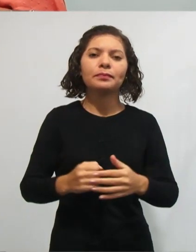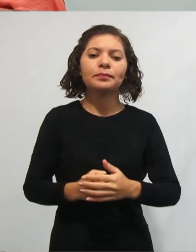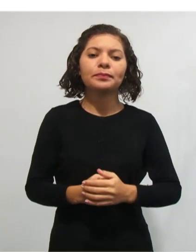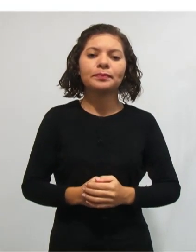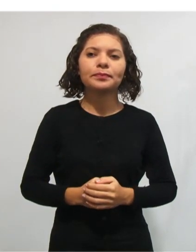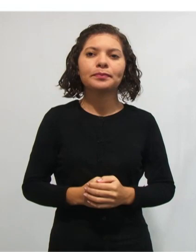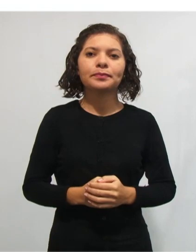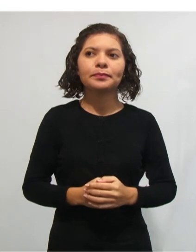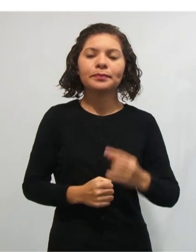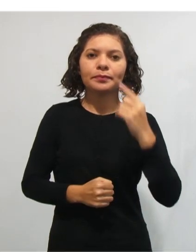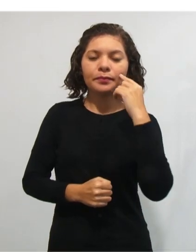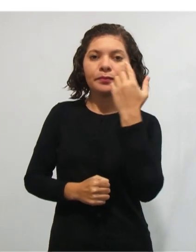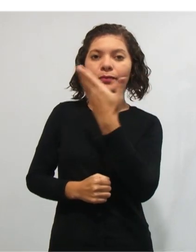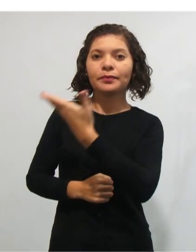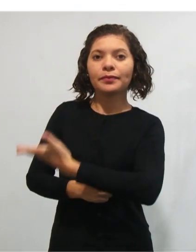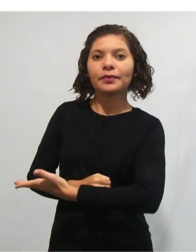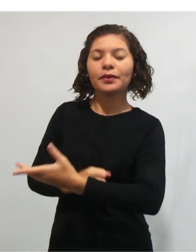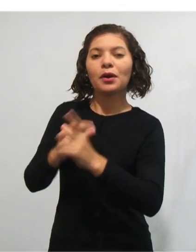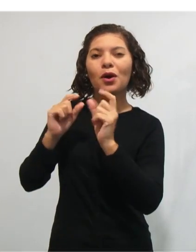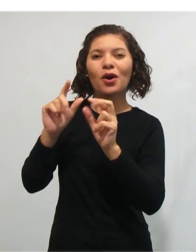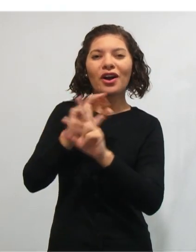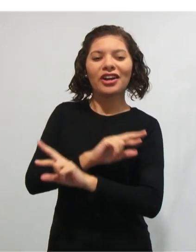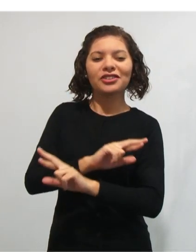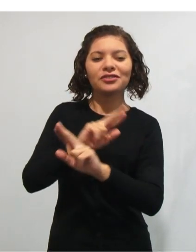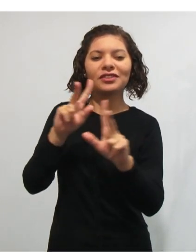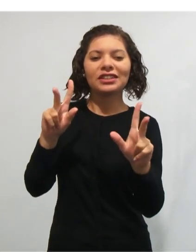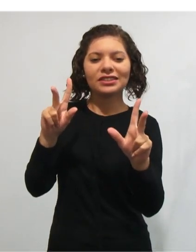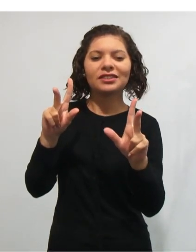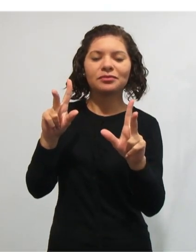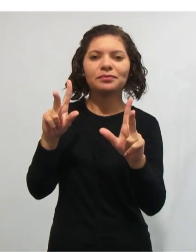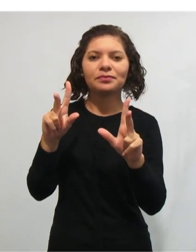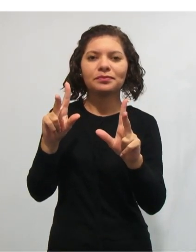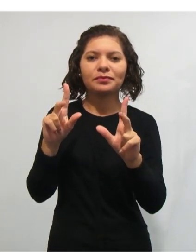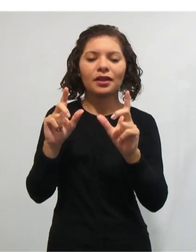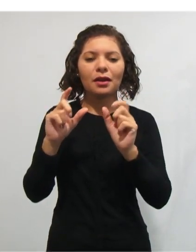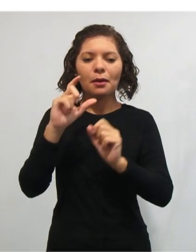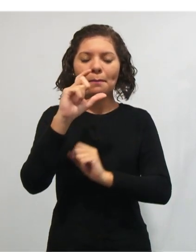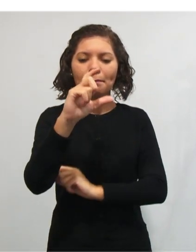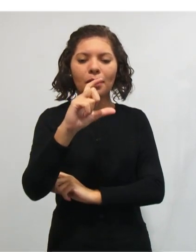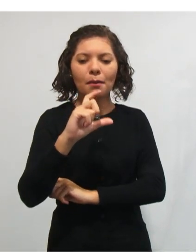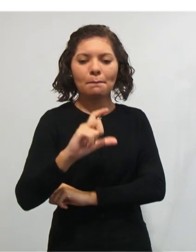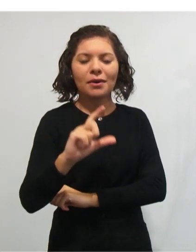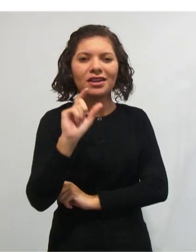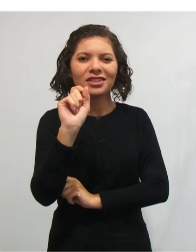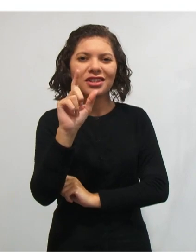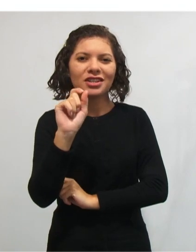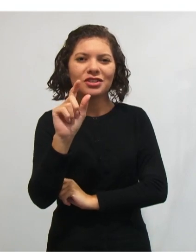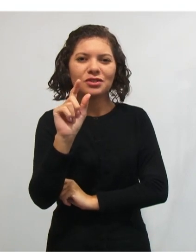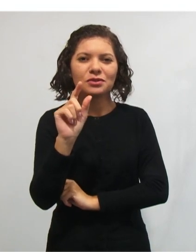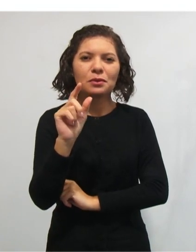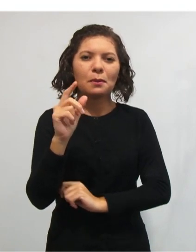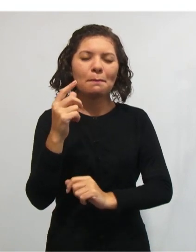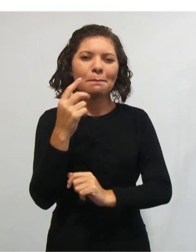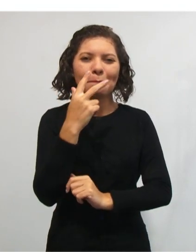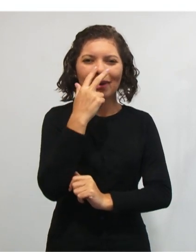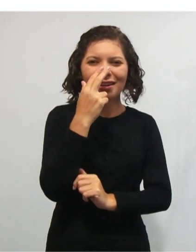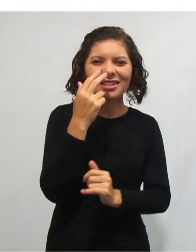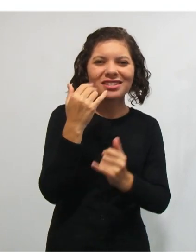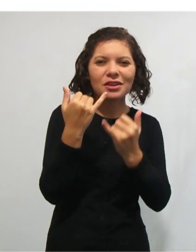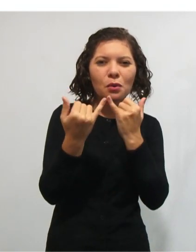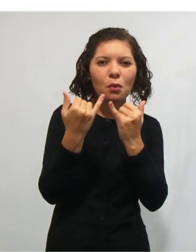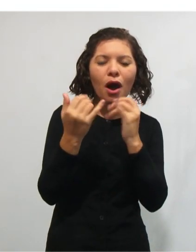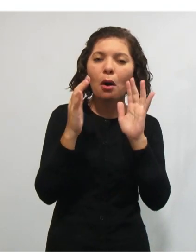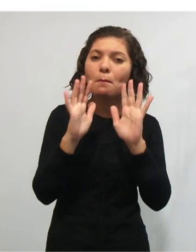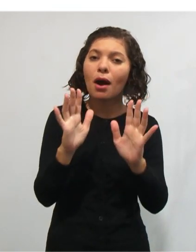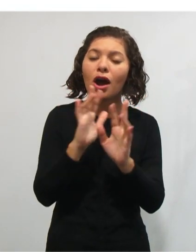eu faço uma distinção entre a desortografia e a desgrafia, porque parecem ser muito semelhantes. No